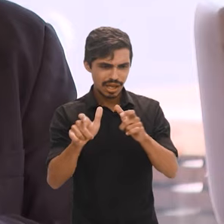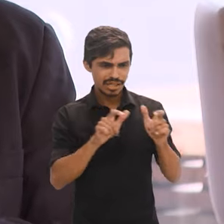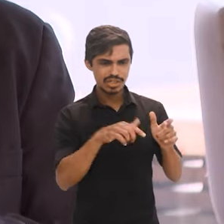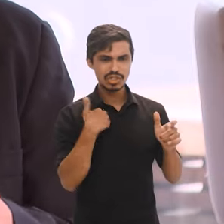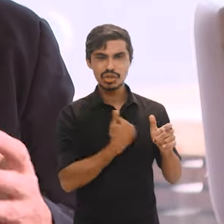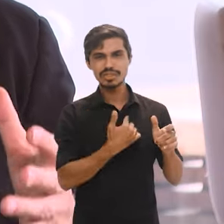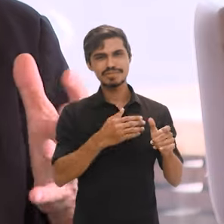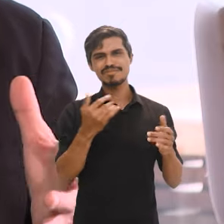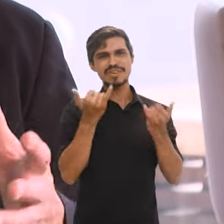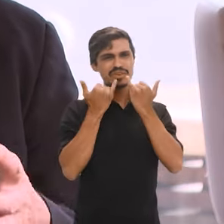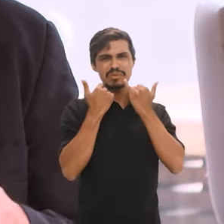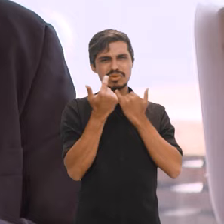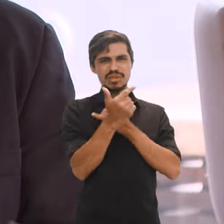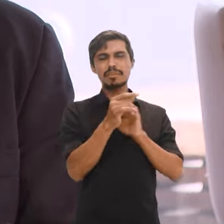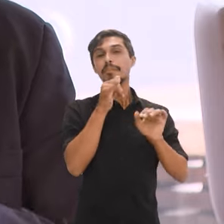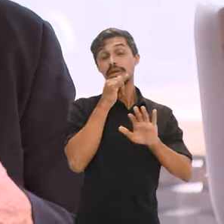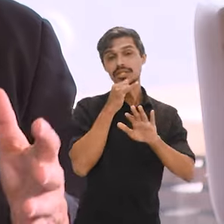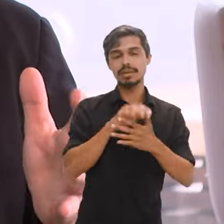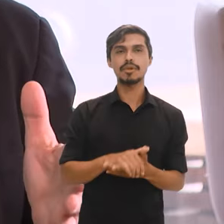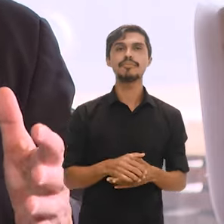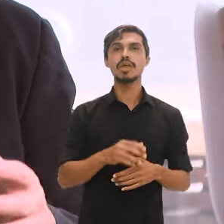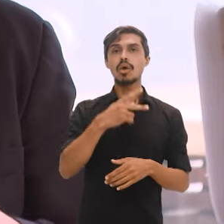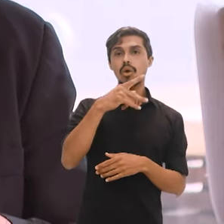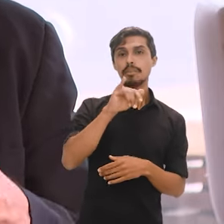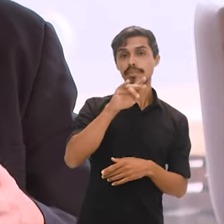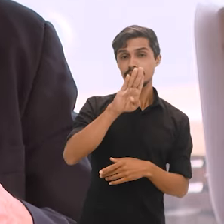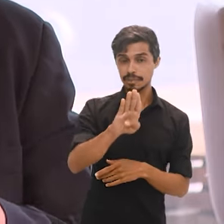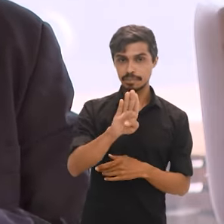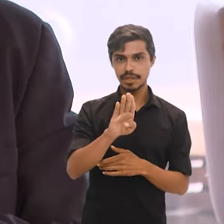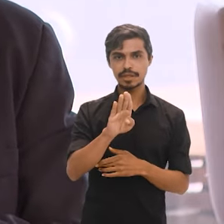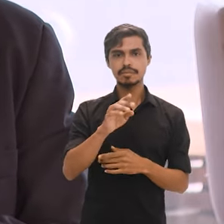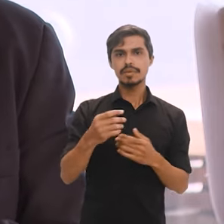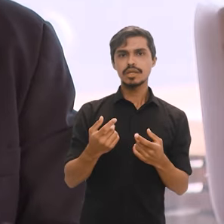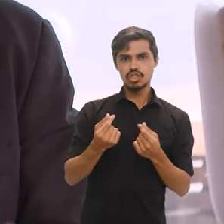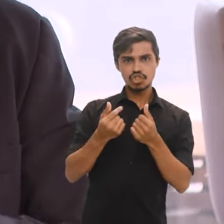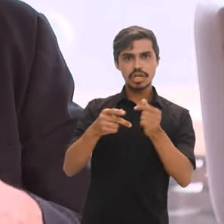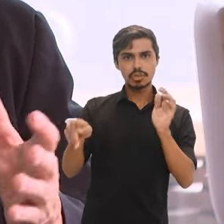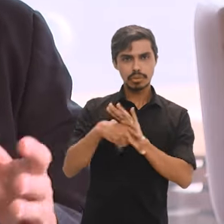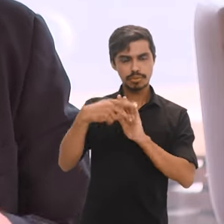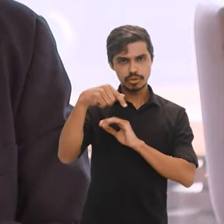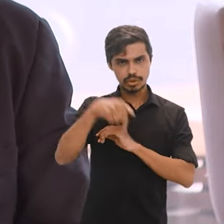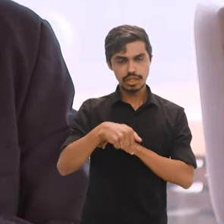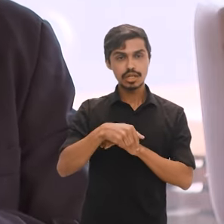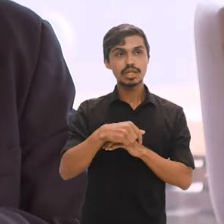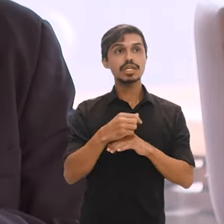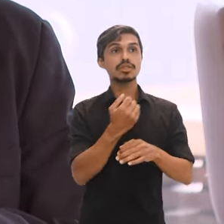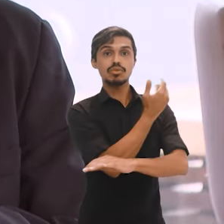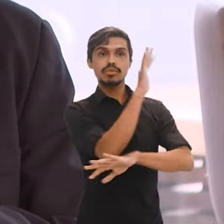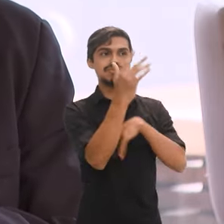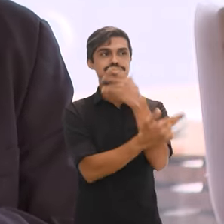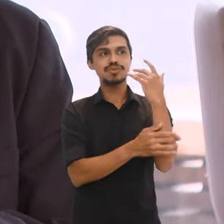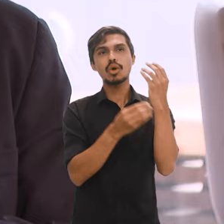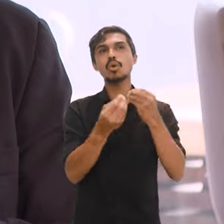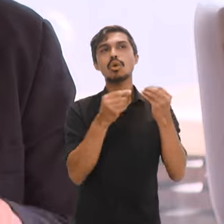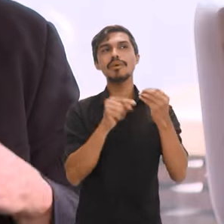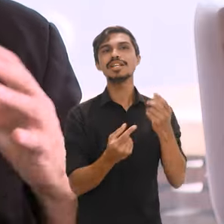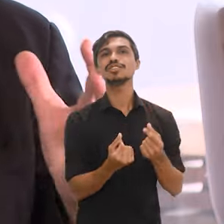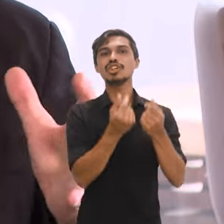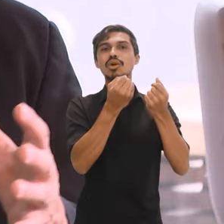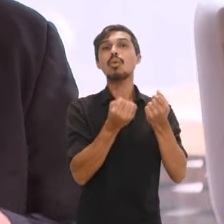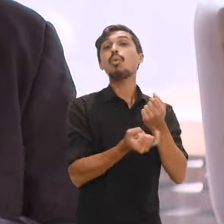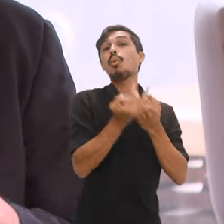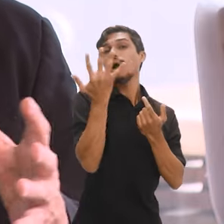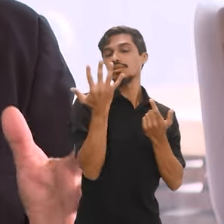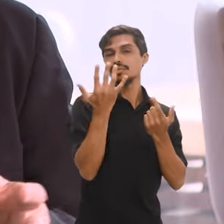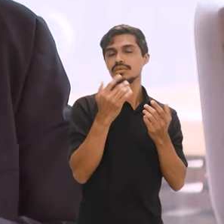informação. Por exemplo, o que é no Brasil o produto interno bruto, as riquezas geradas no meio ambiente? Está certo? O